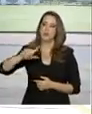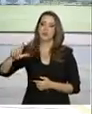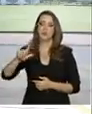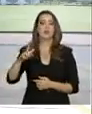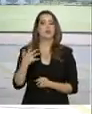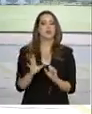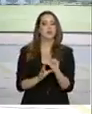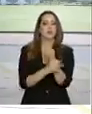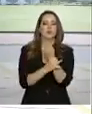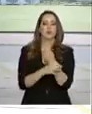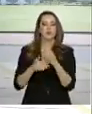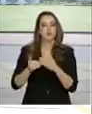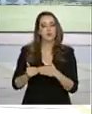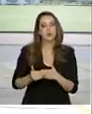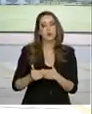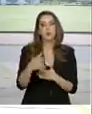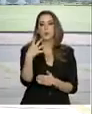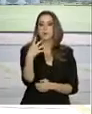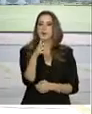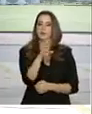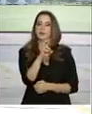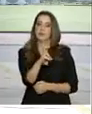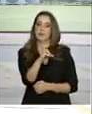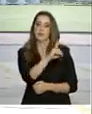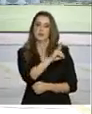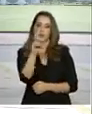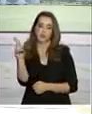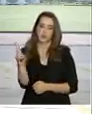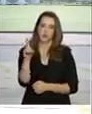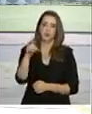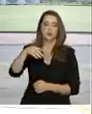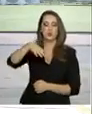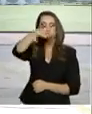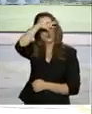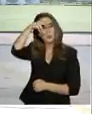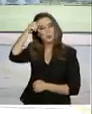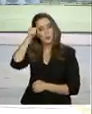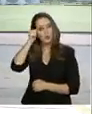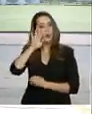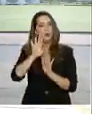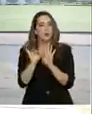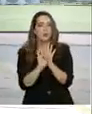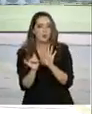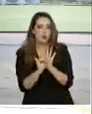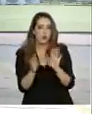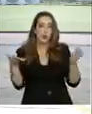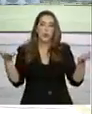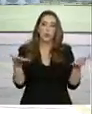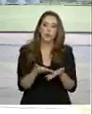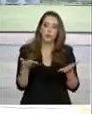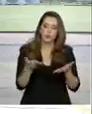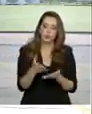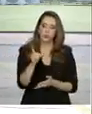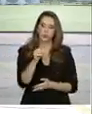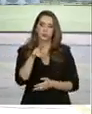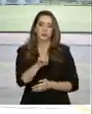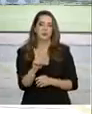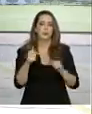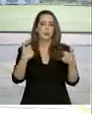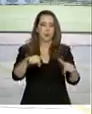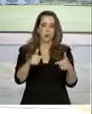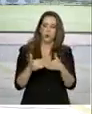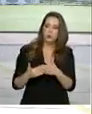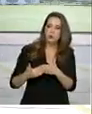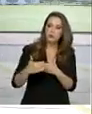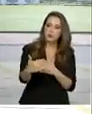no Mato Grosso do Sul. A portaria foi publicada hoje no Diário Oficial da União. O efetivo vai continuar atuando no